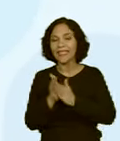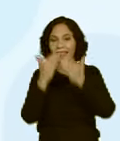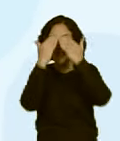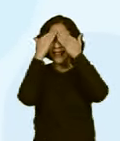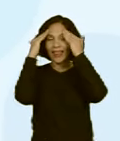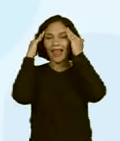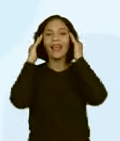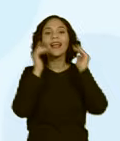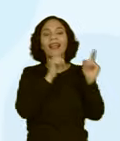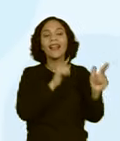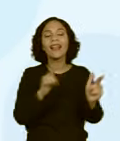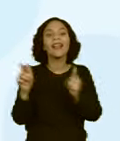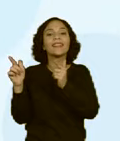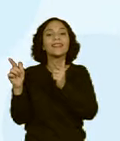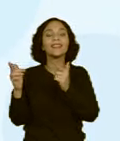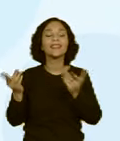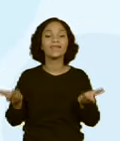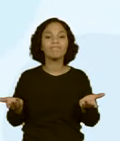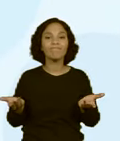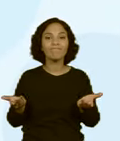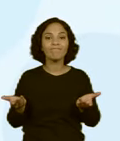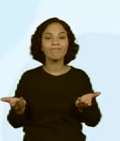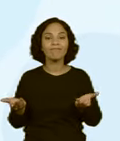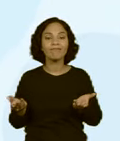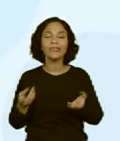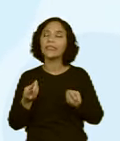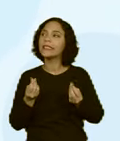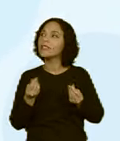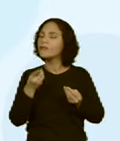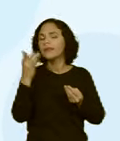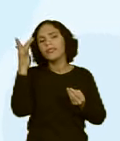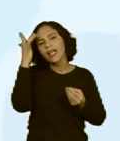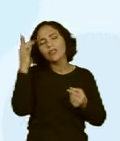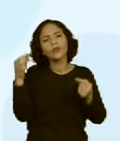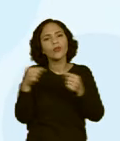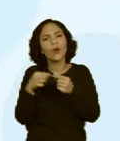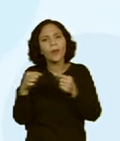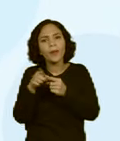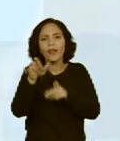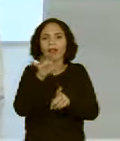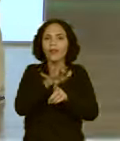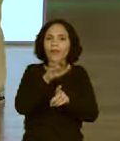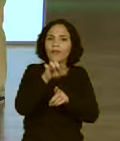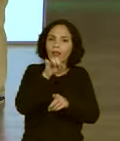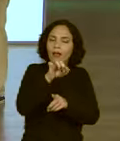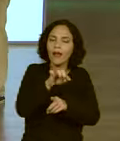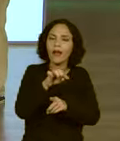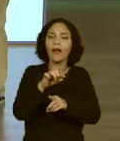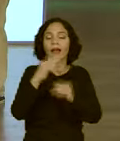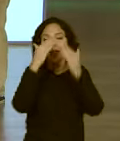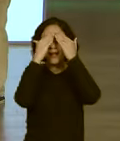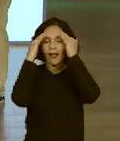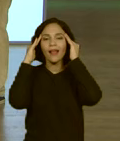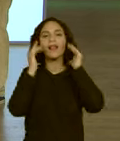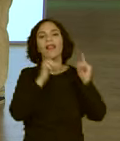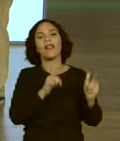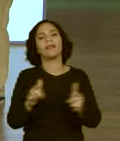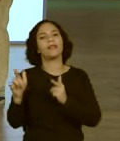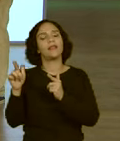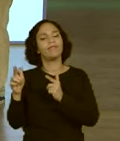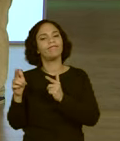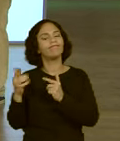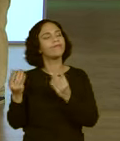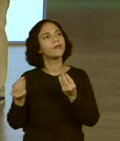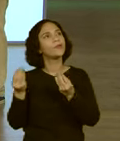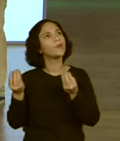com lazer e diversão. O que a gente precisa, que objetos afetam os gastos de uma família com lazer